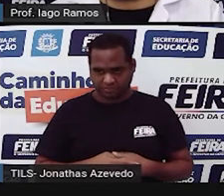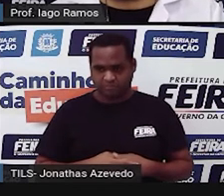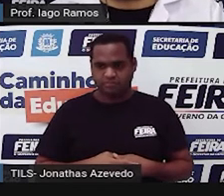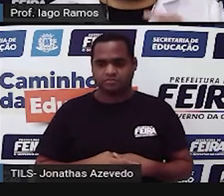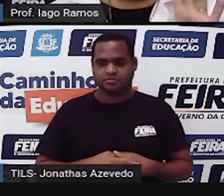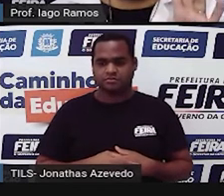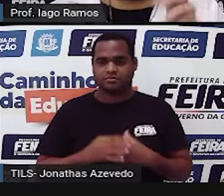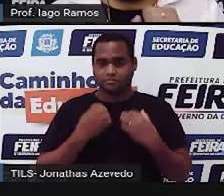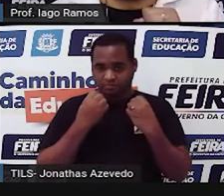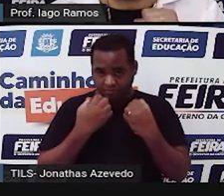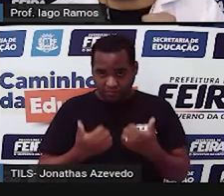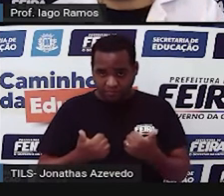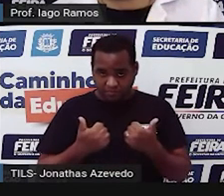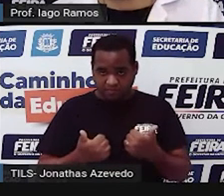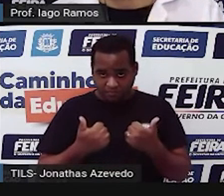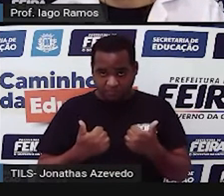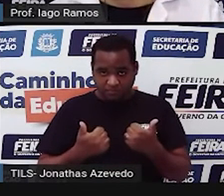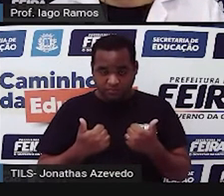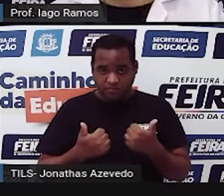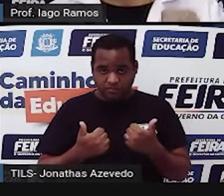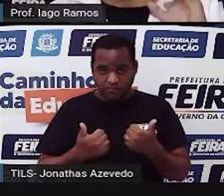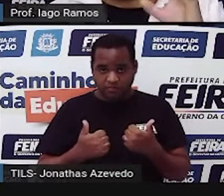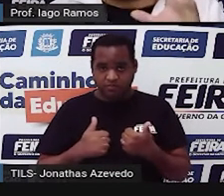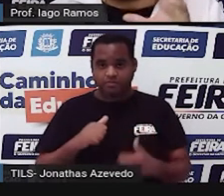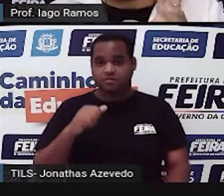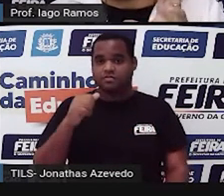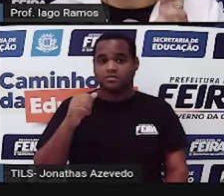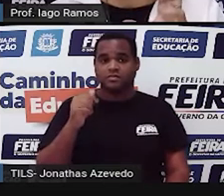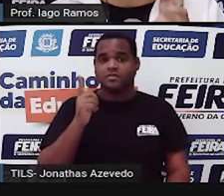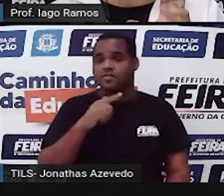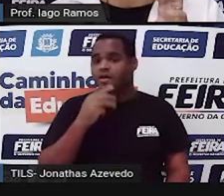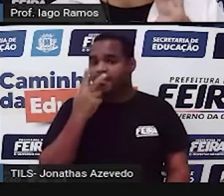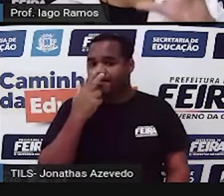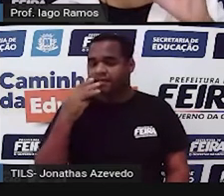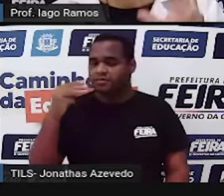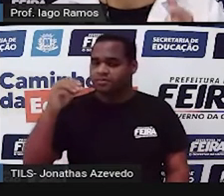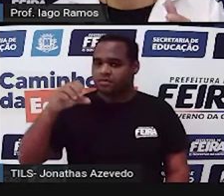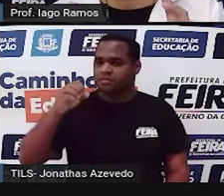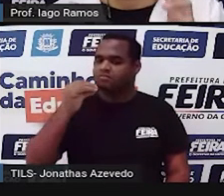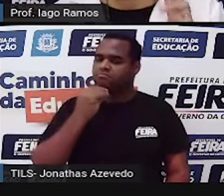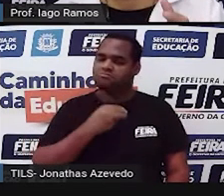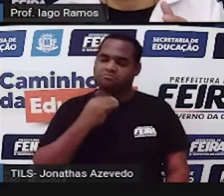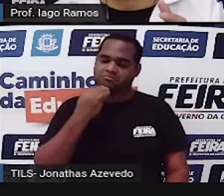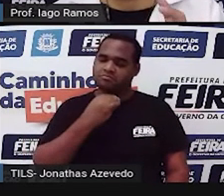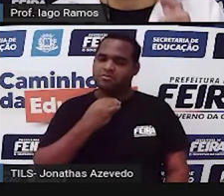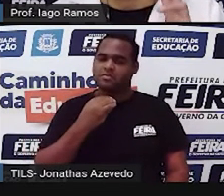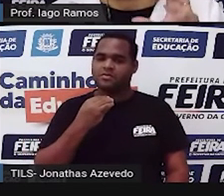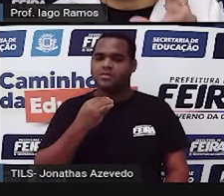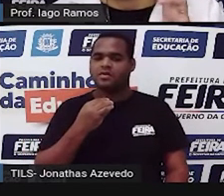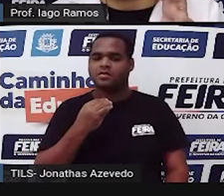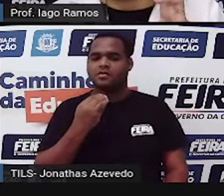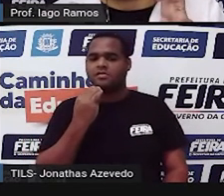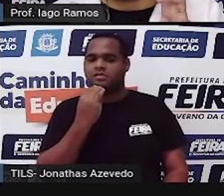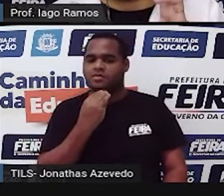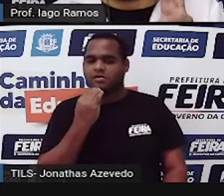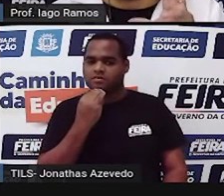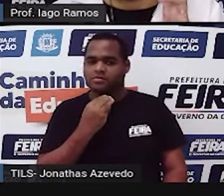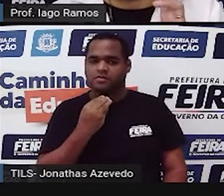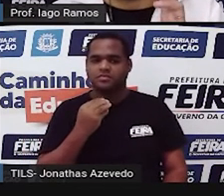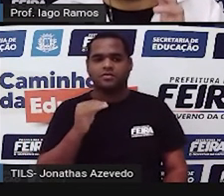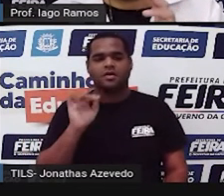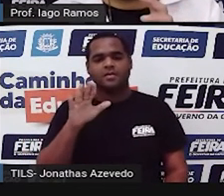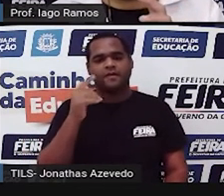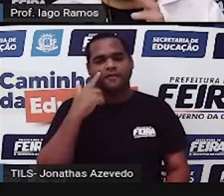Bom, né? Deu uma falha ali no cronômetrozinho, mas eu acredito que até aqui, né? Deu pra você